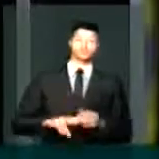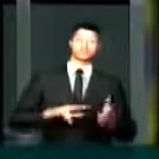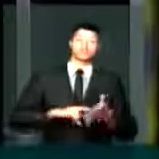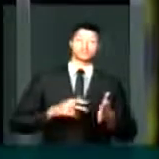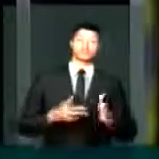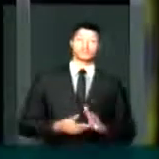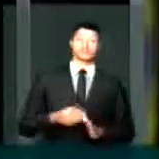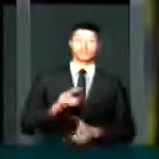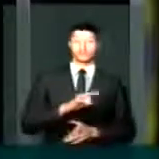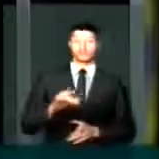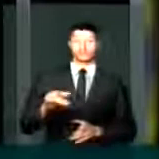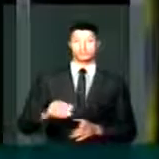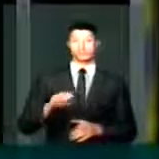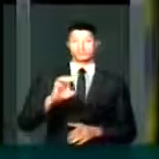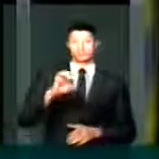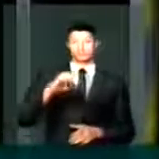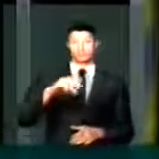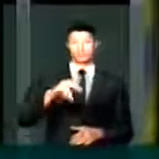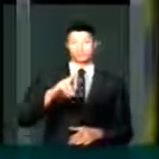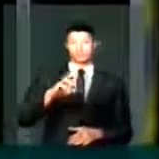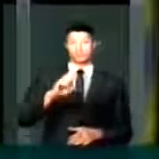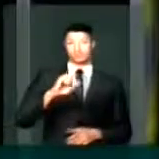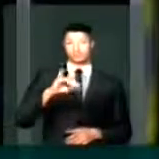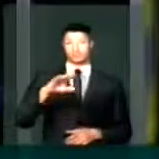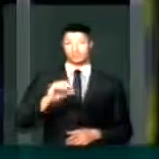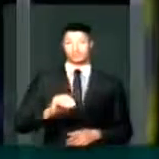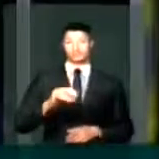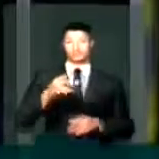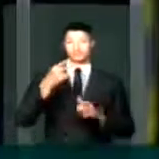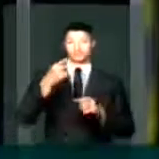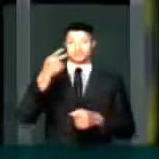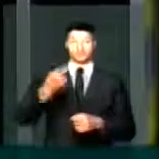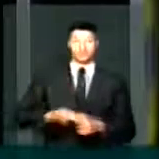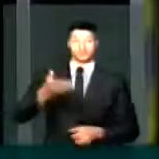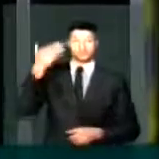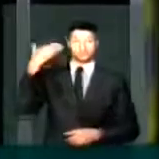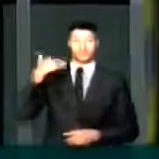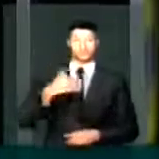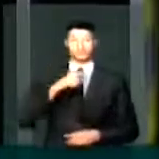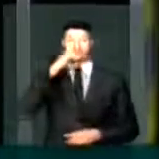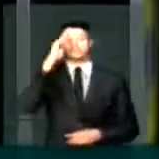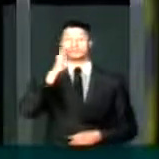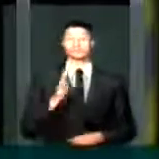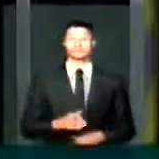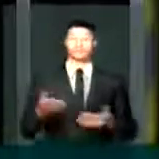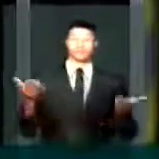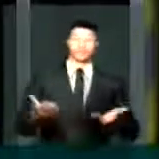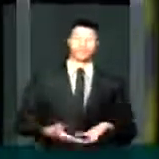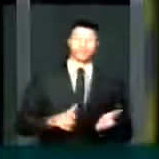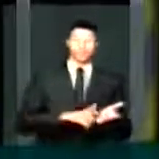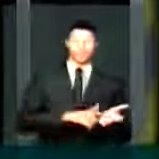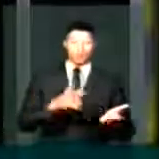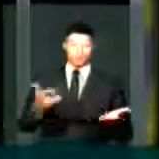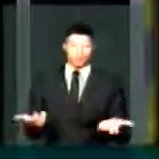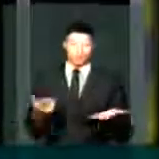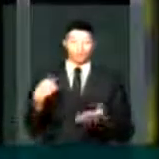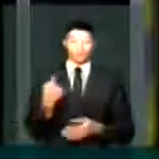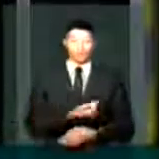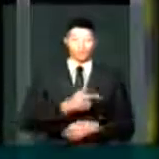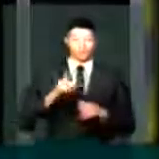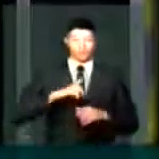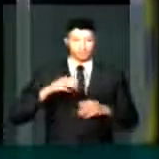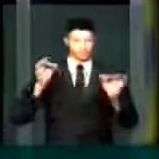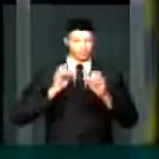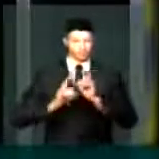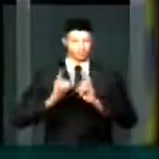significa que vai tomar empréstimos mais caros. A Petrobras, que antes era orgulho dos brasileiros, hoje está aí nas páginas dos jornais. Nós temos